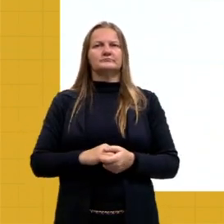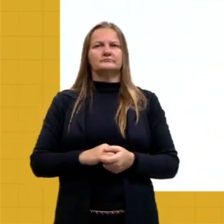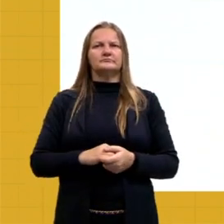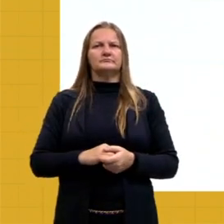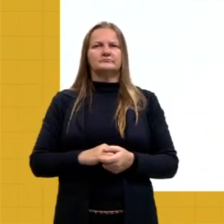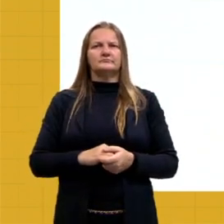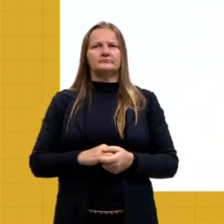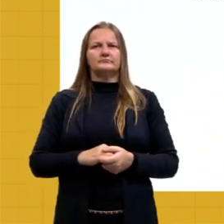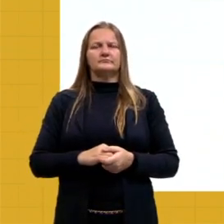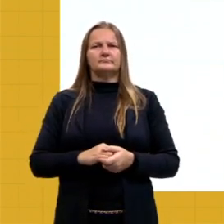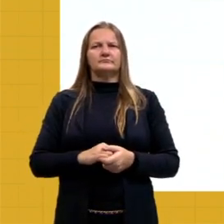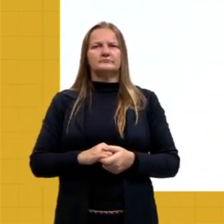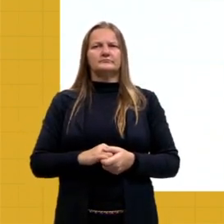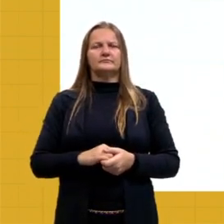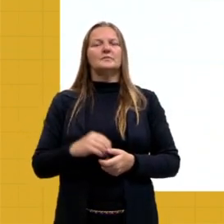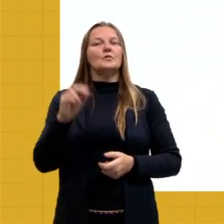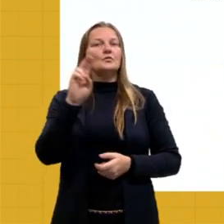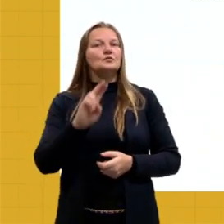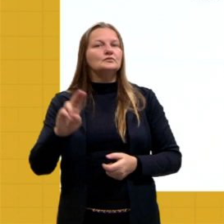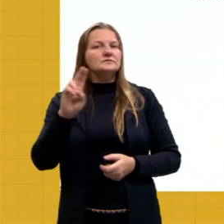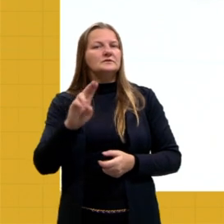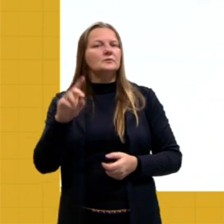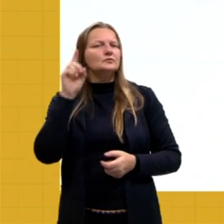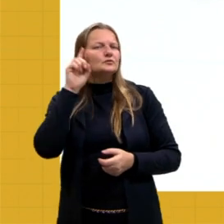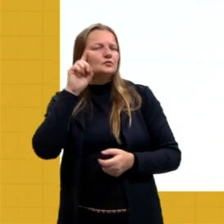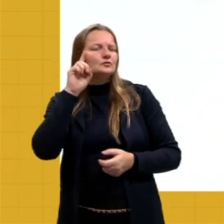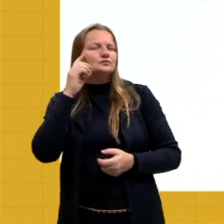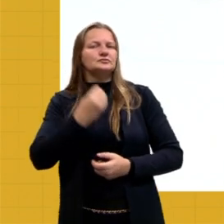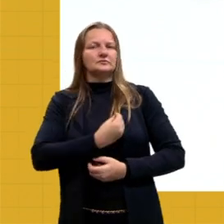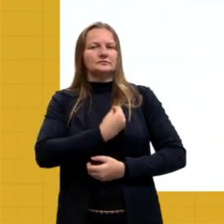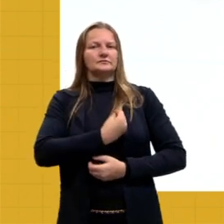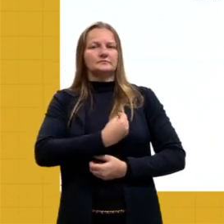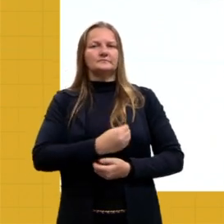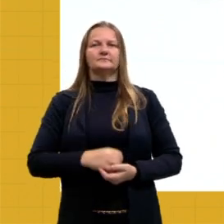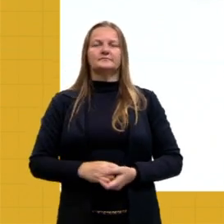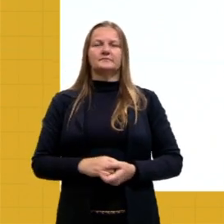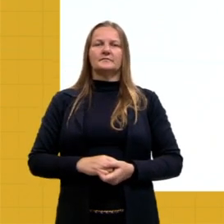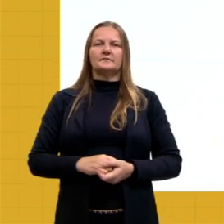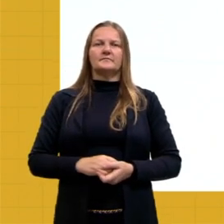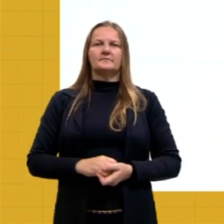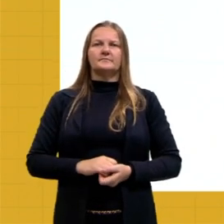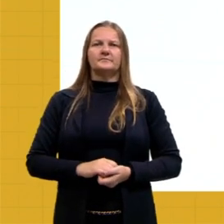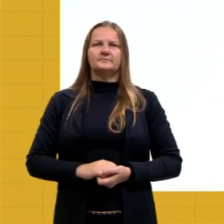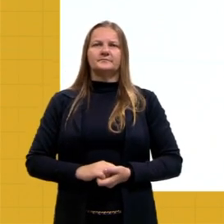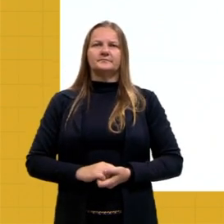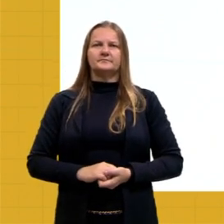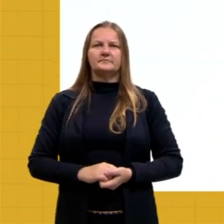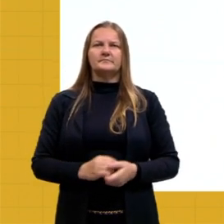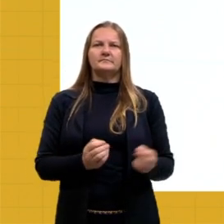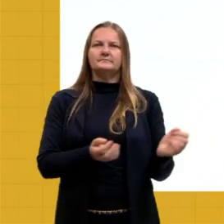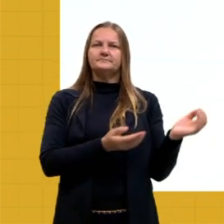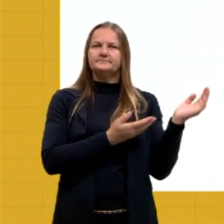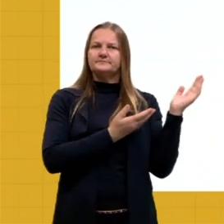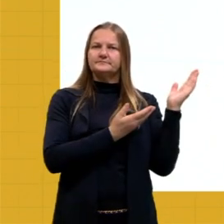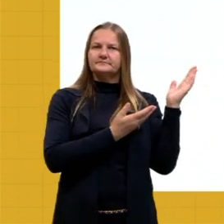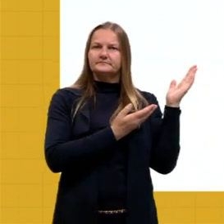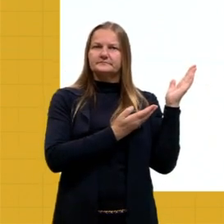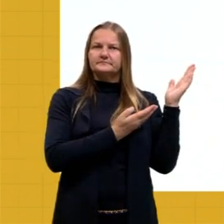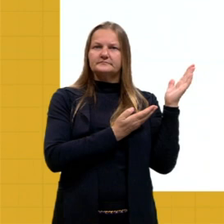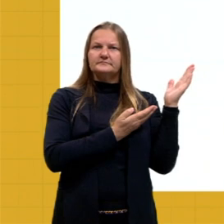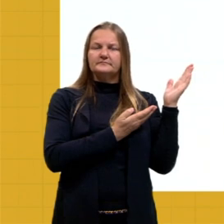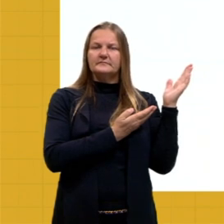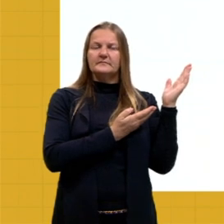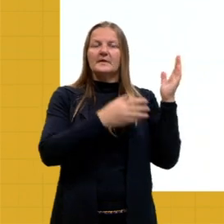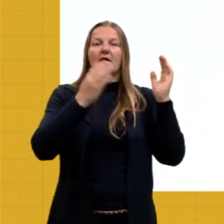energia elétrica que nós temos aí no nosso dia a dia. Vamos passar aqui mais um, então? E aí, então, entramos nos